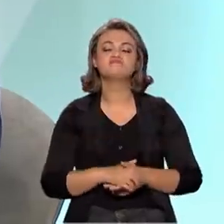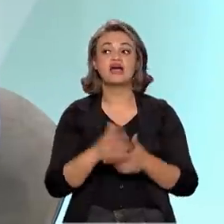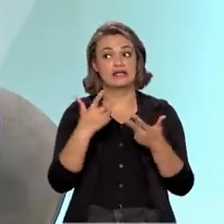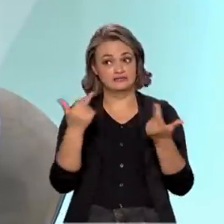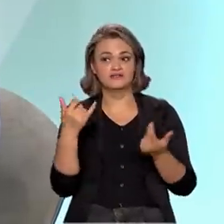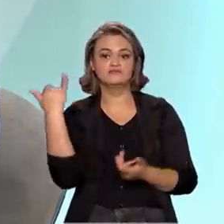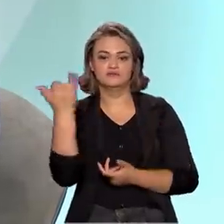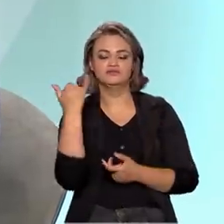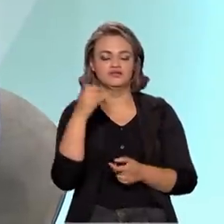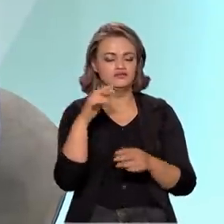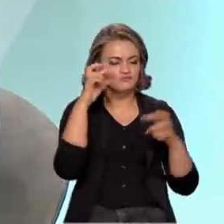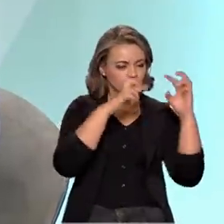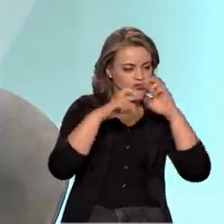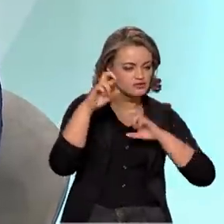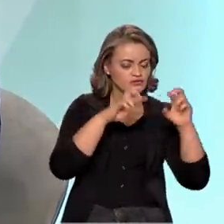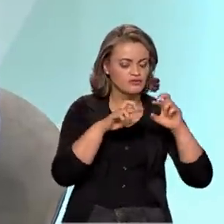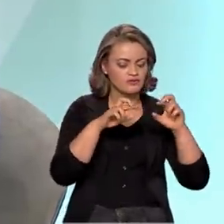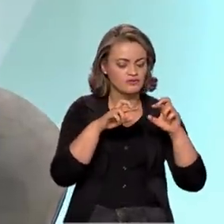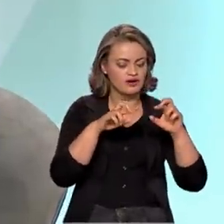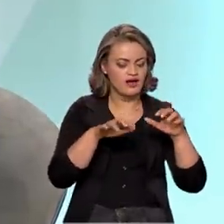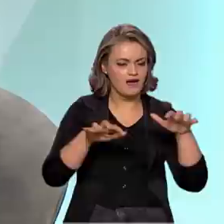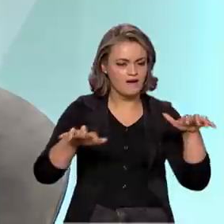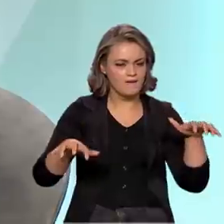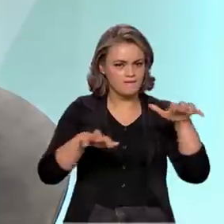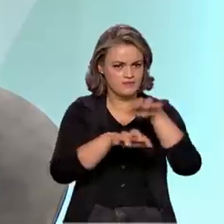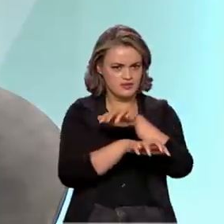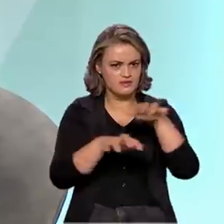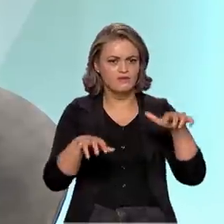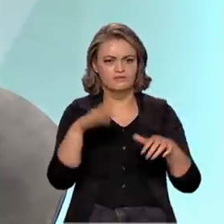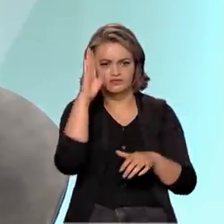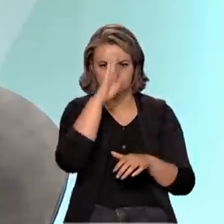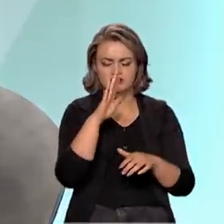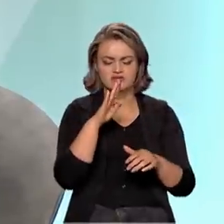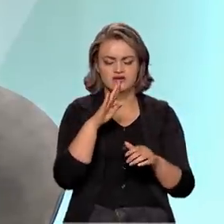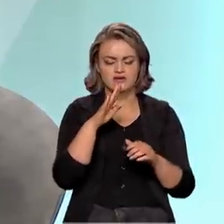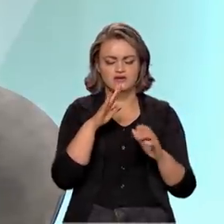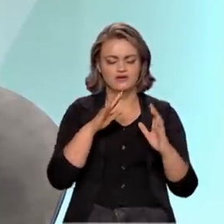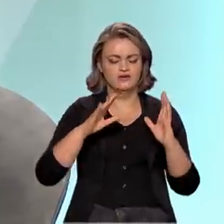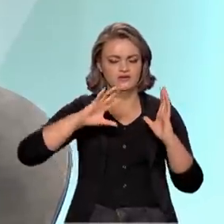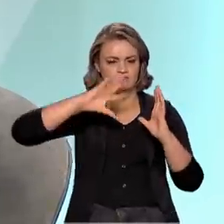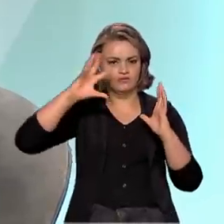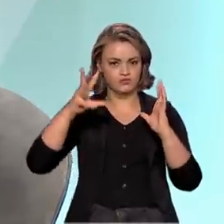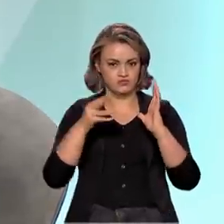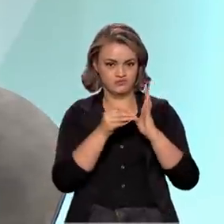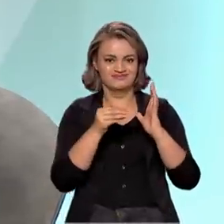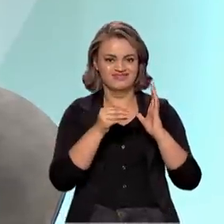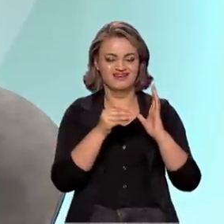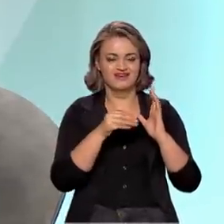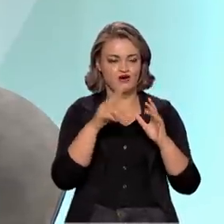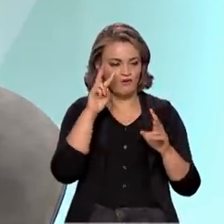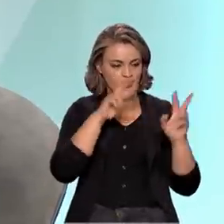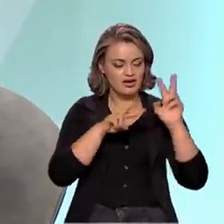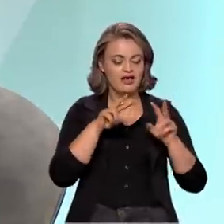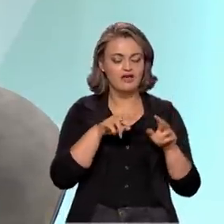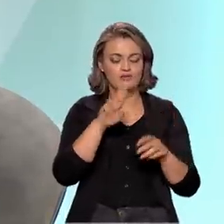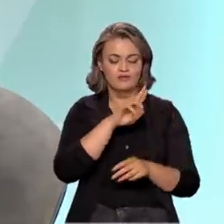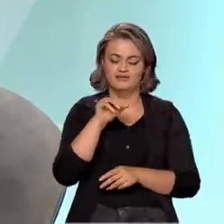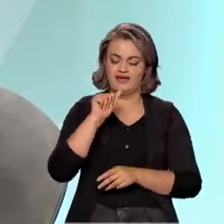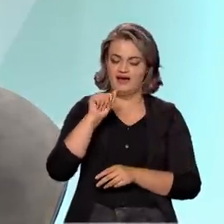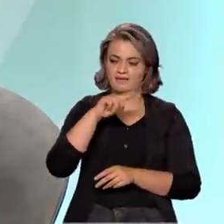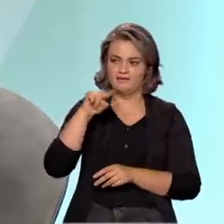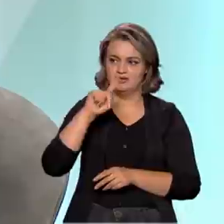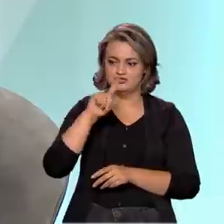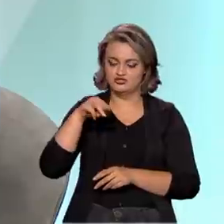diversos biomas do Brasil e também a Amazônia. O nome dele é bem característico, né? Amazônia 1. Mas ele traz